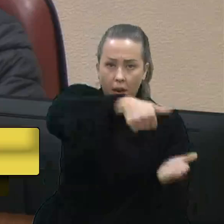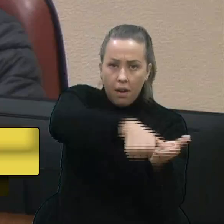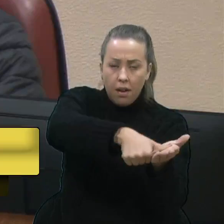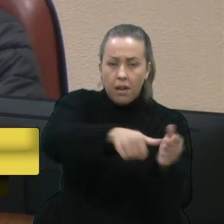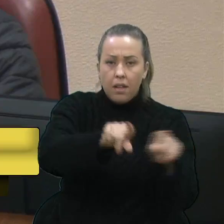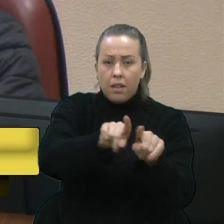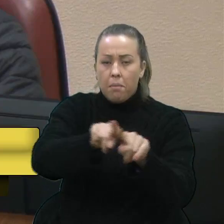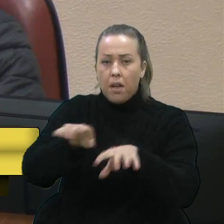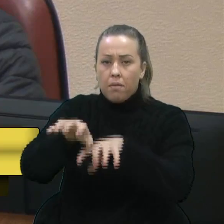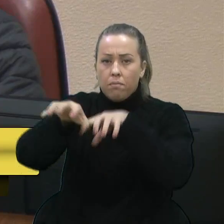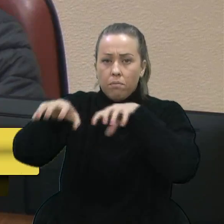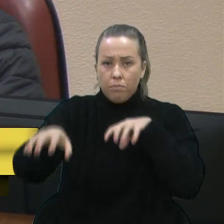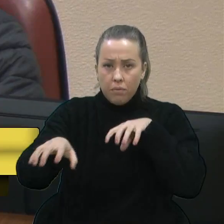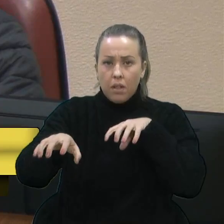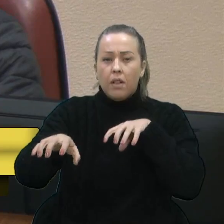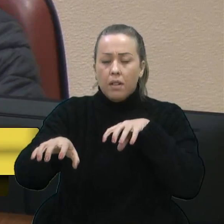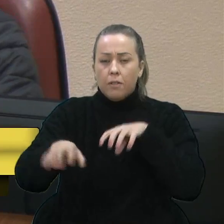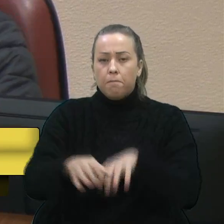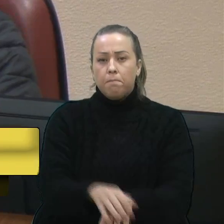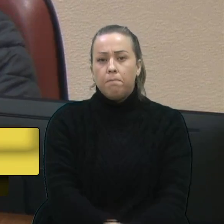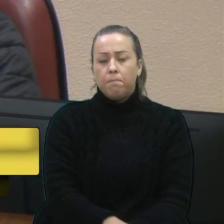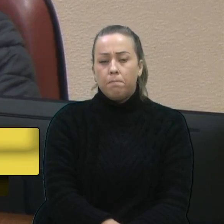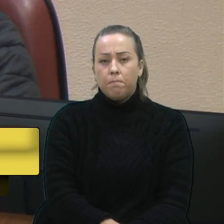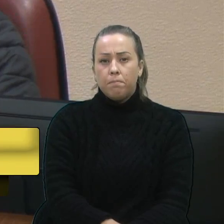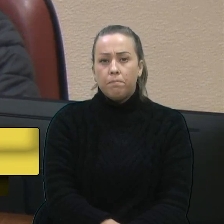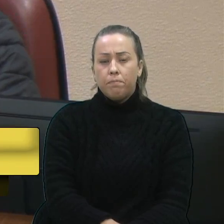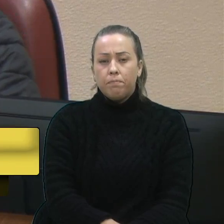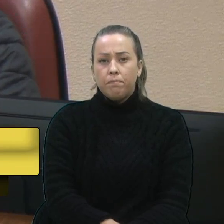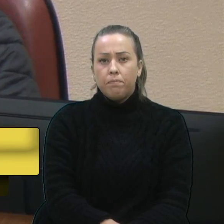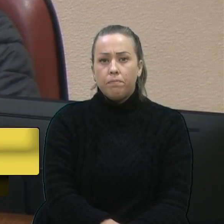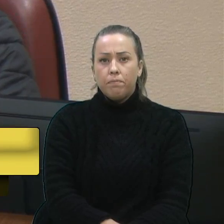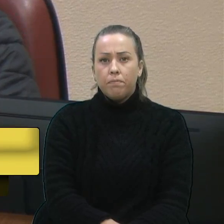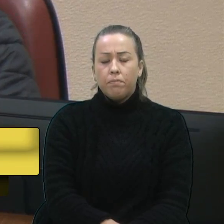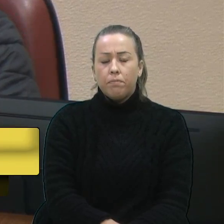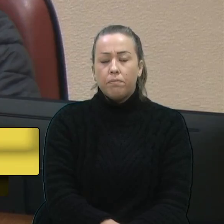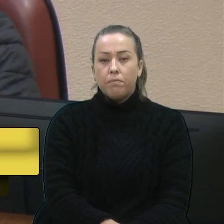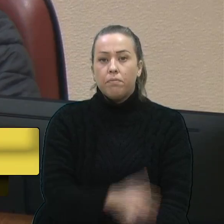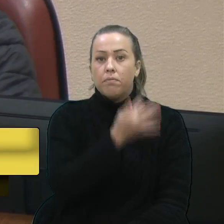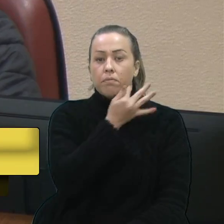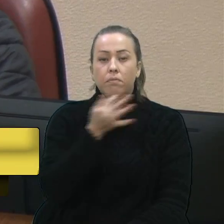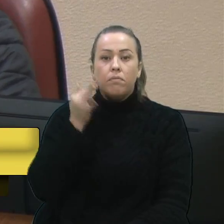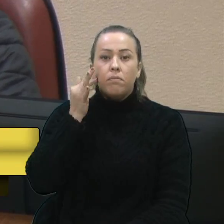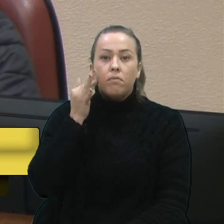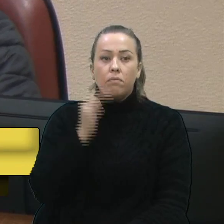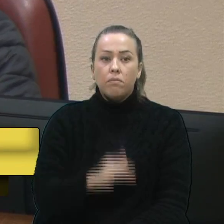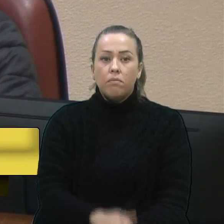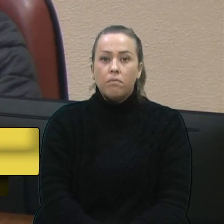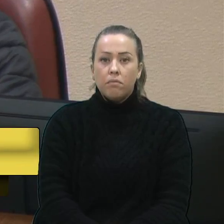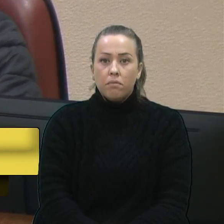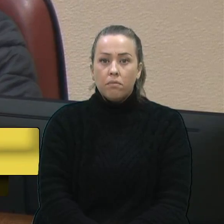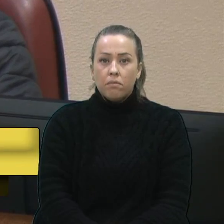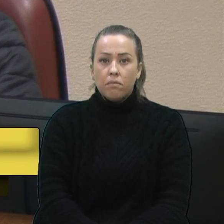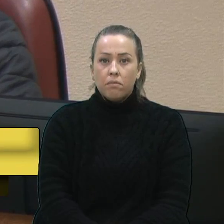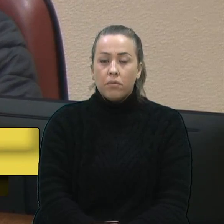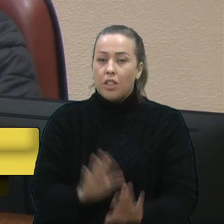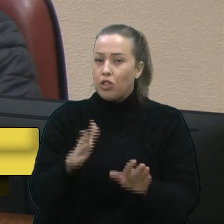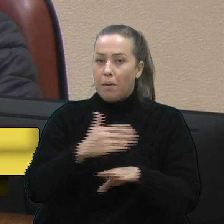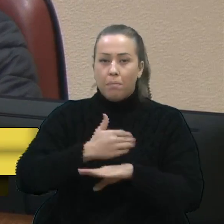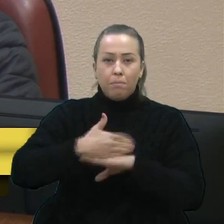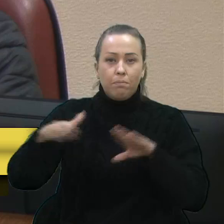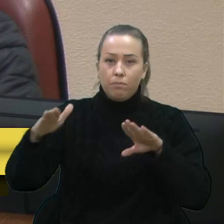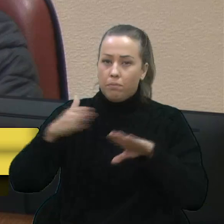Preciso dos votos, vereadores que acompanham remotamente a sessão. Para declarar voto, senhor presidente. Já foi, colega.